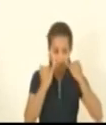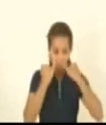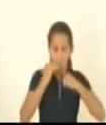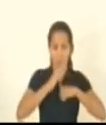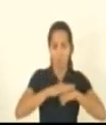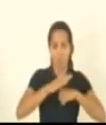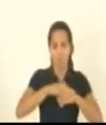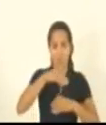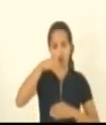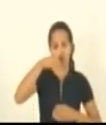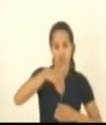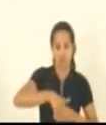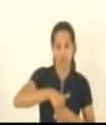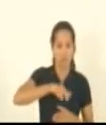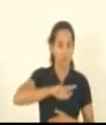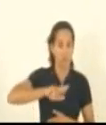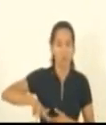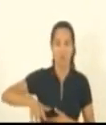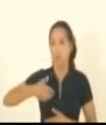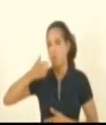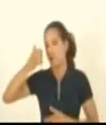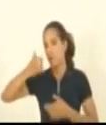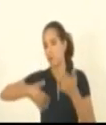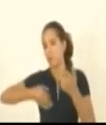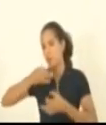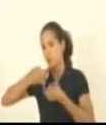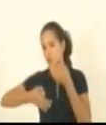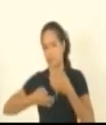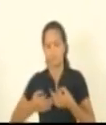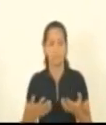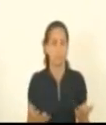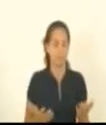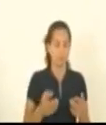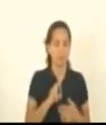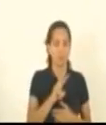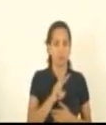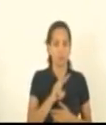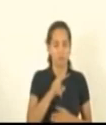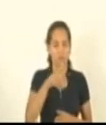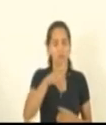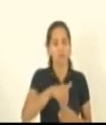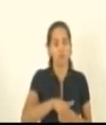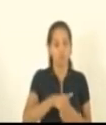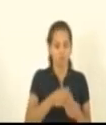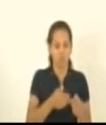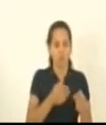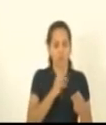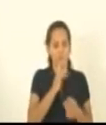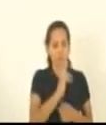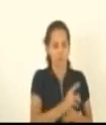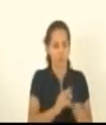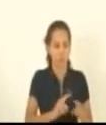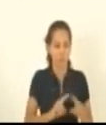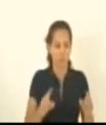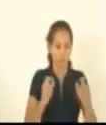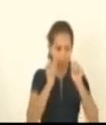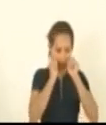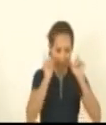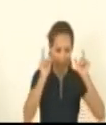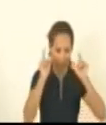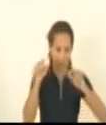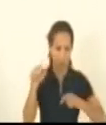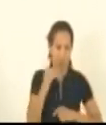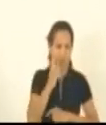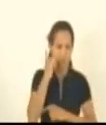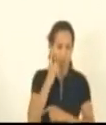voto. Não é justificativo. Encaminhar sim ou não? Eu vou encaminhar o voto, mas muito me espanta, deputado Calegari, que eu respeito muito,